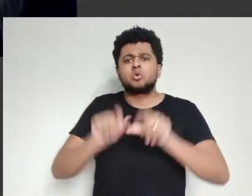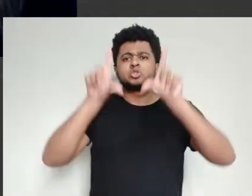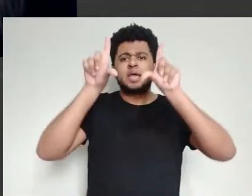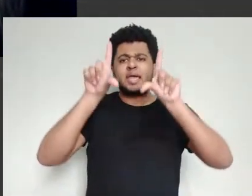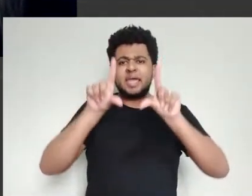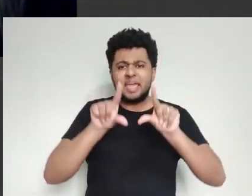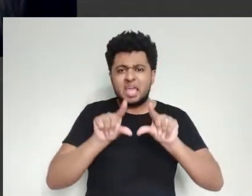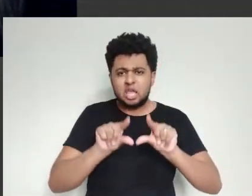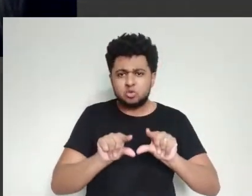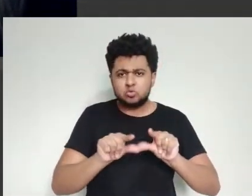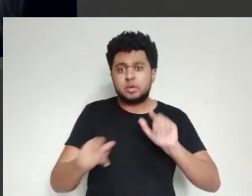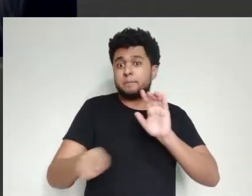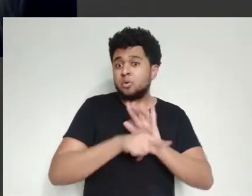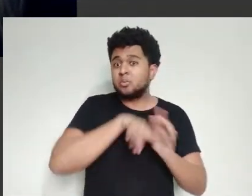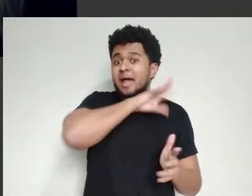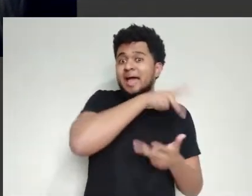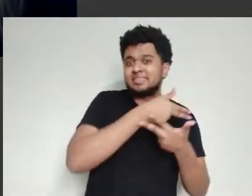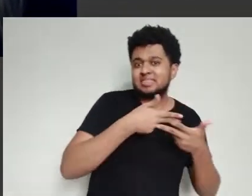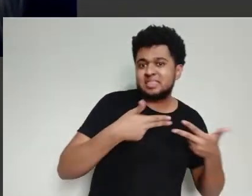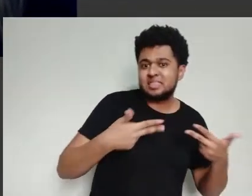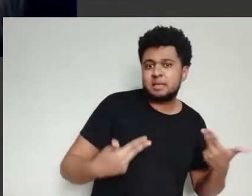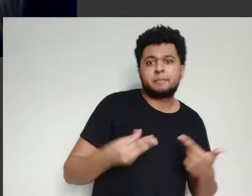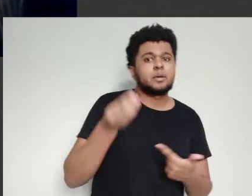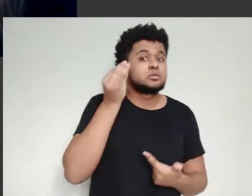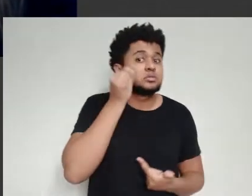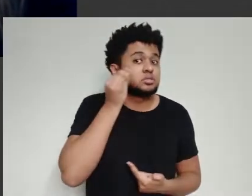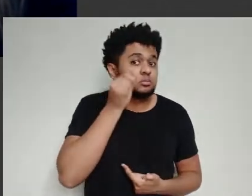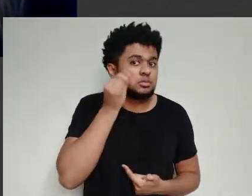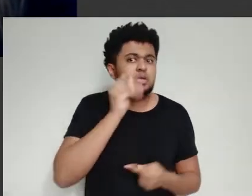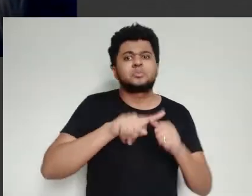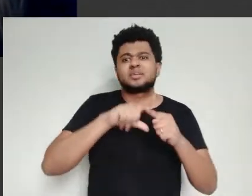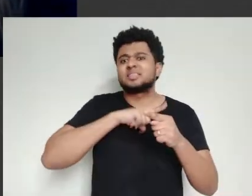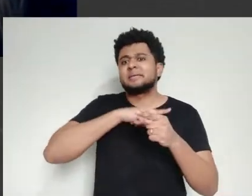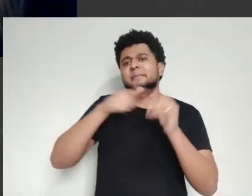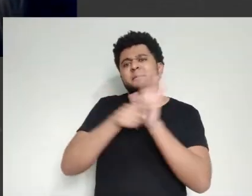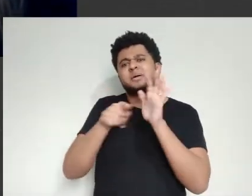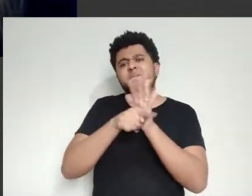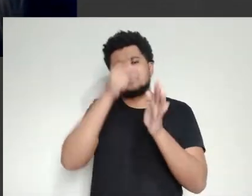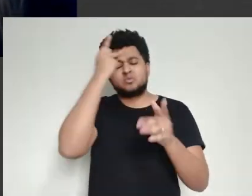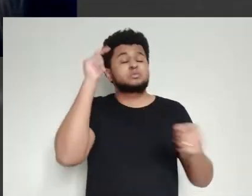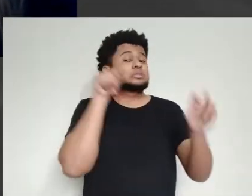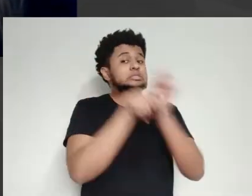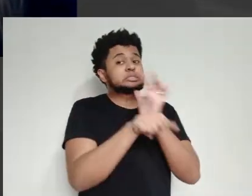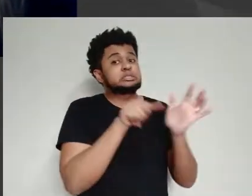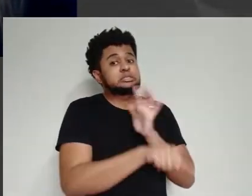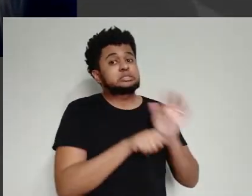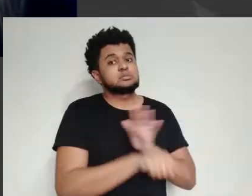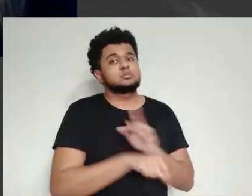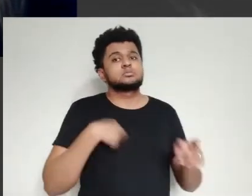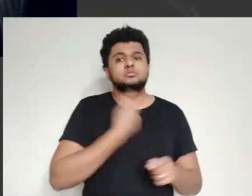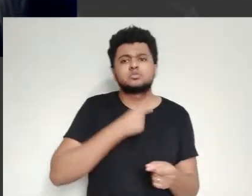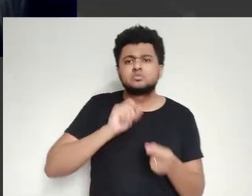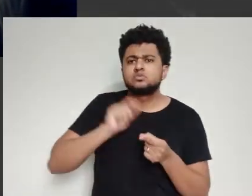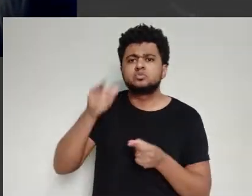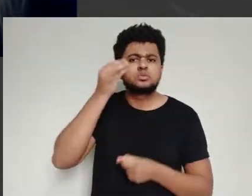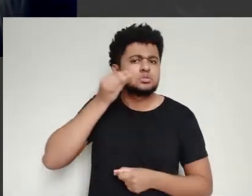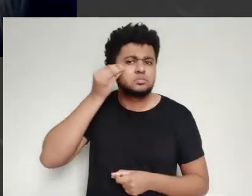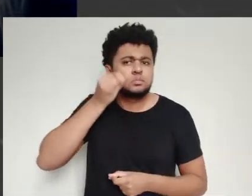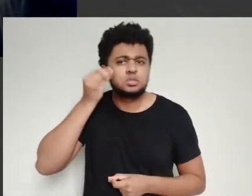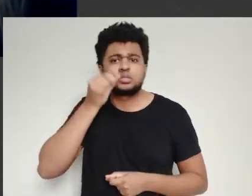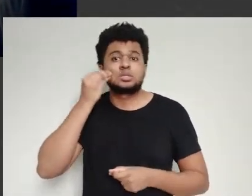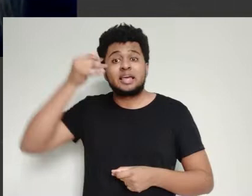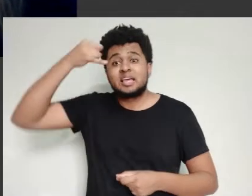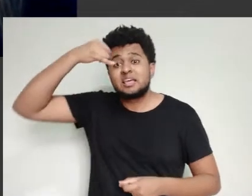linhagens celulares, que são células imortalizadas humanas ou de animais, que se multiplicam indefinidamente